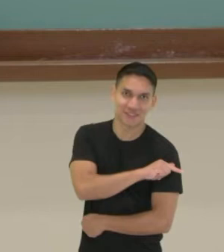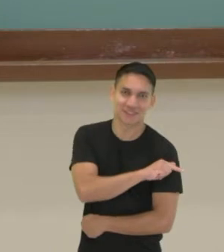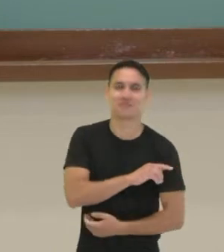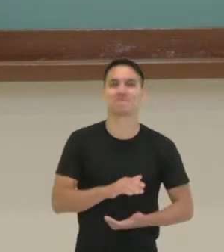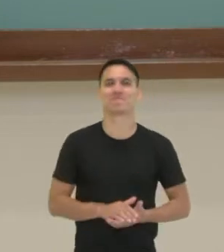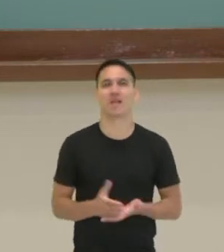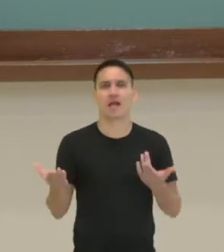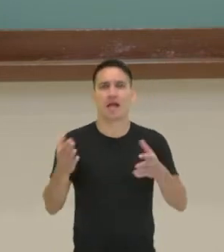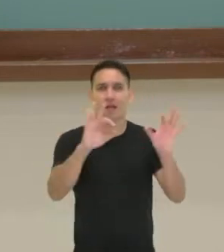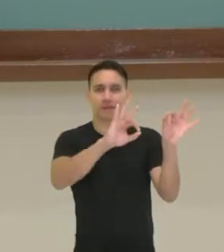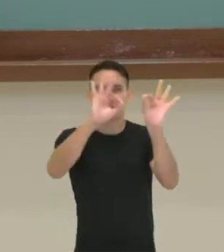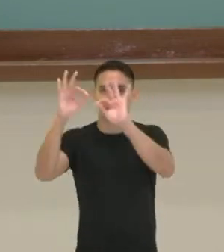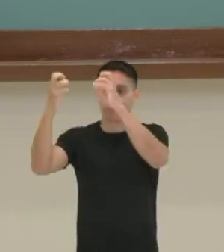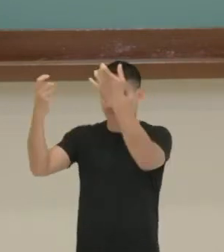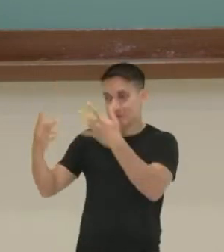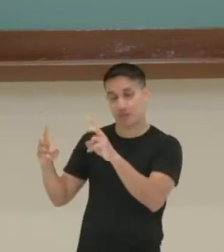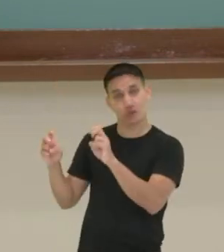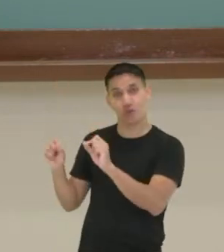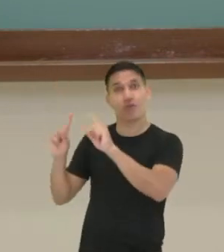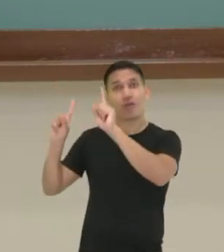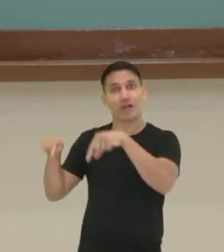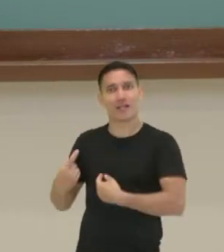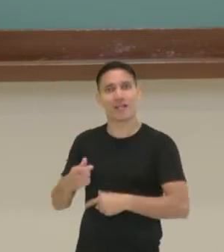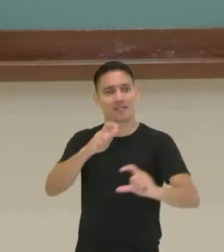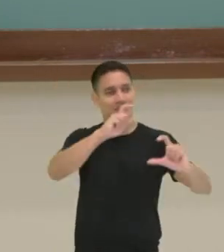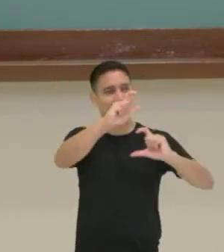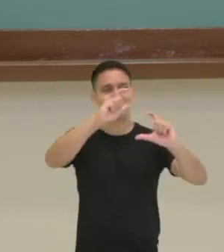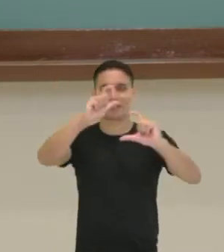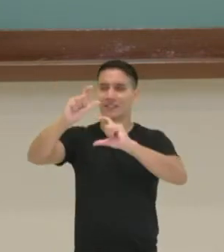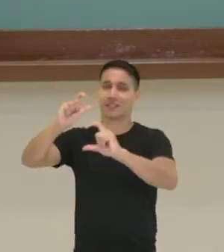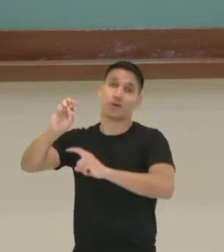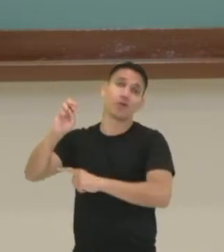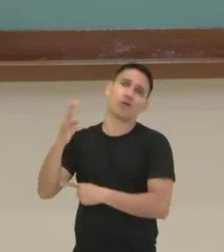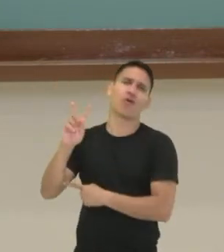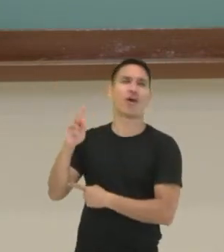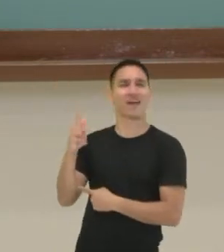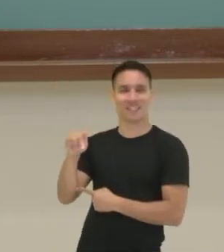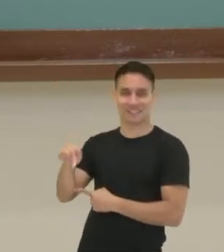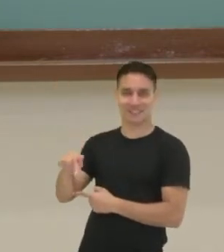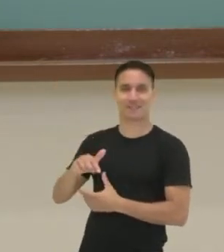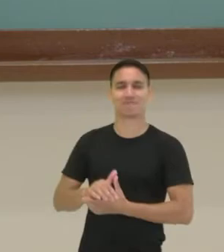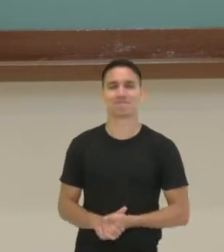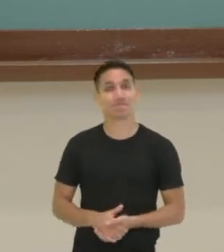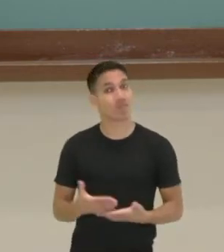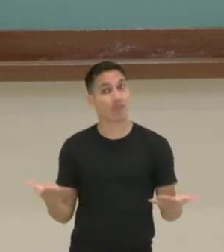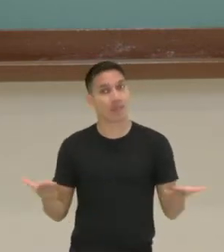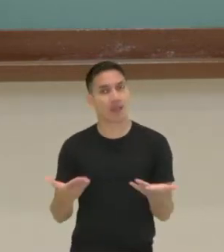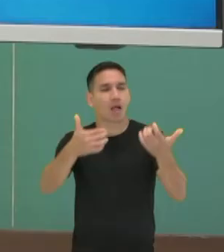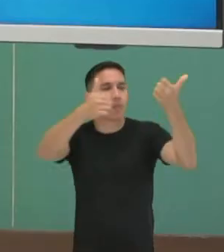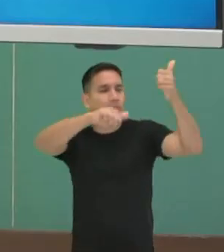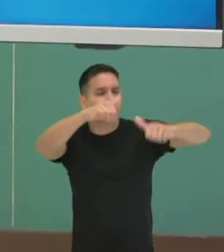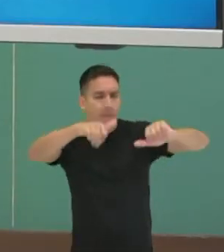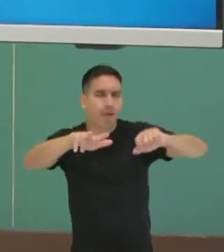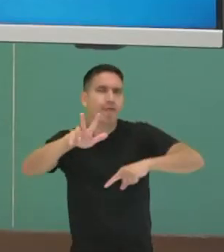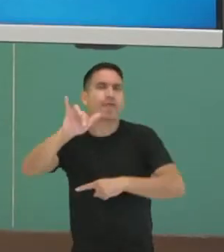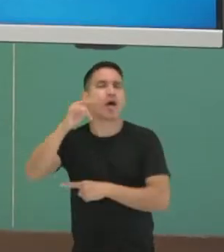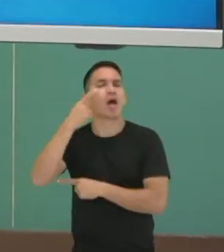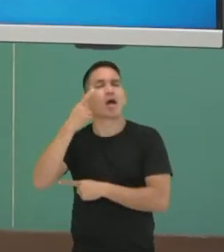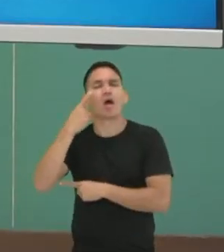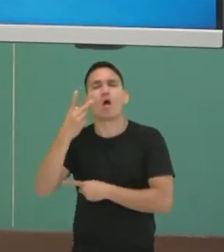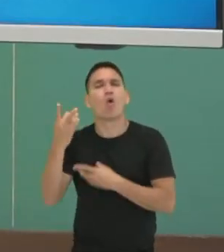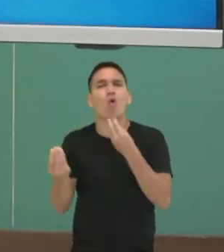Neste vídeo vamos falar sobre histórias em quadrinhos ou HQs. Vamos analisar alguns elementos